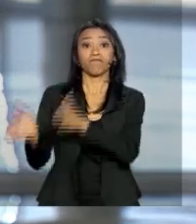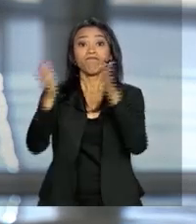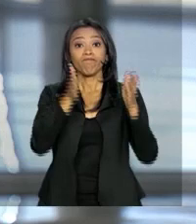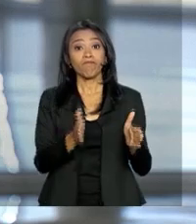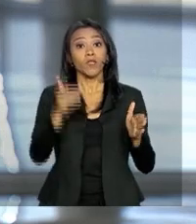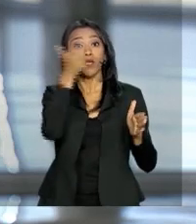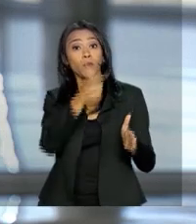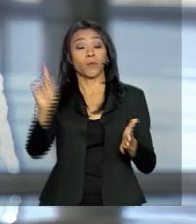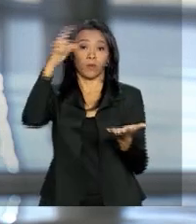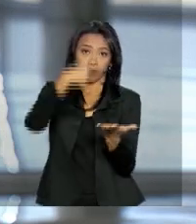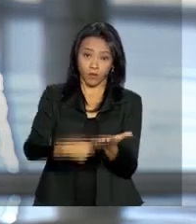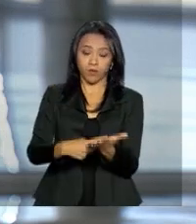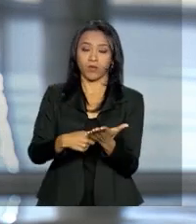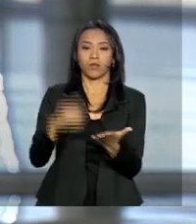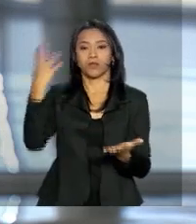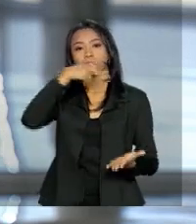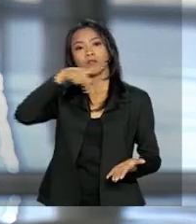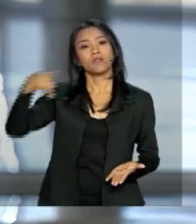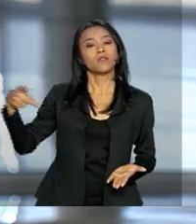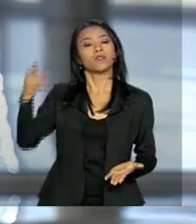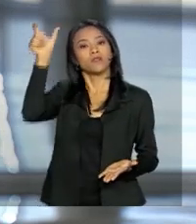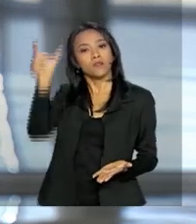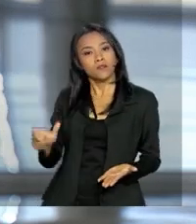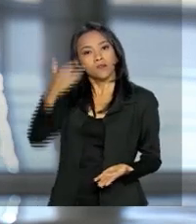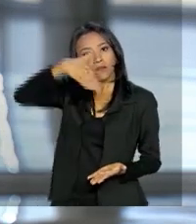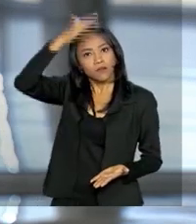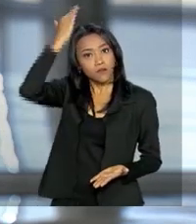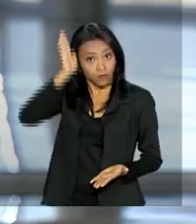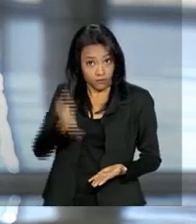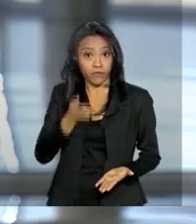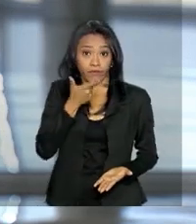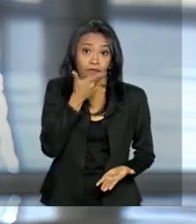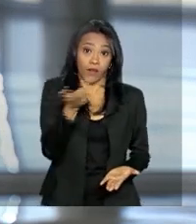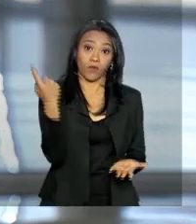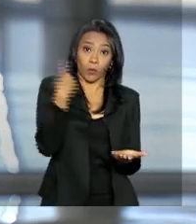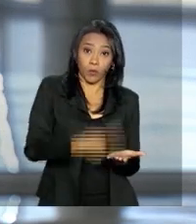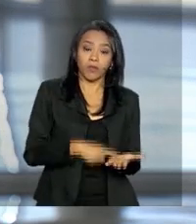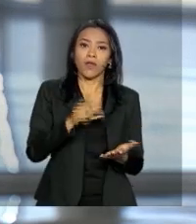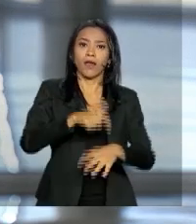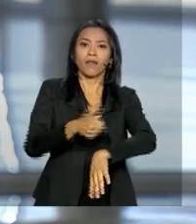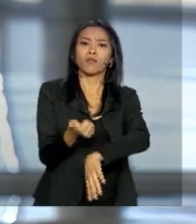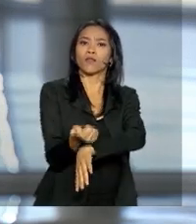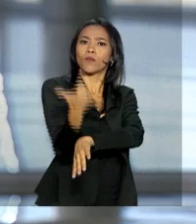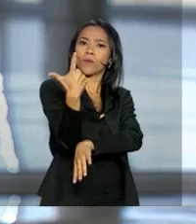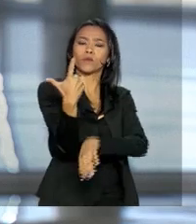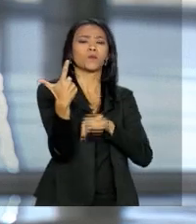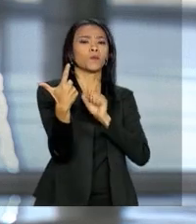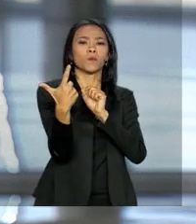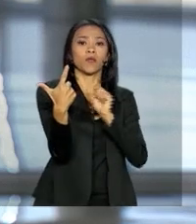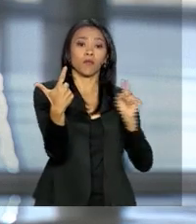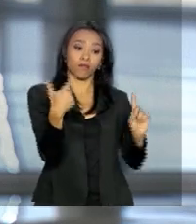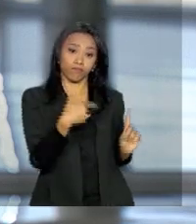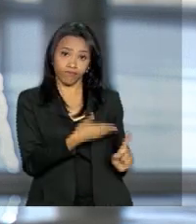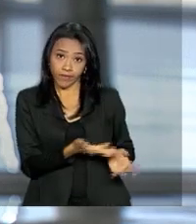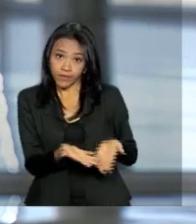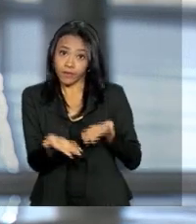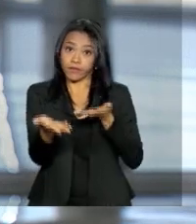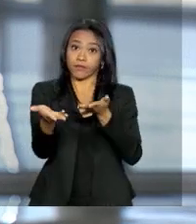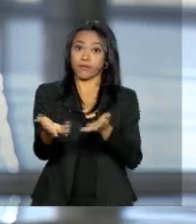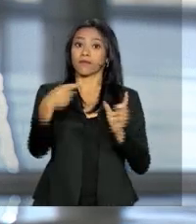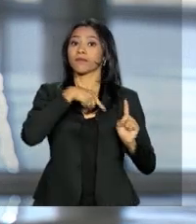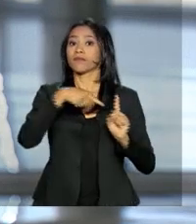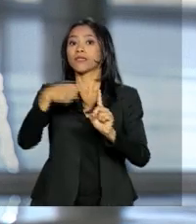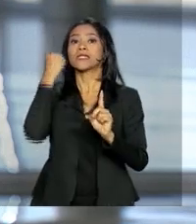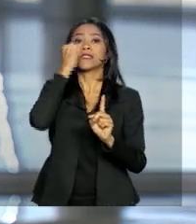próximo compromisso do presidente Michel Temer, divulgado na agenda oficial, será agora ao meio-dia, quando ele recebe aqui no Palácio do Planalto o